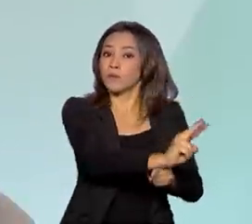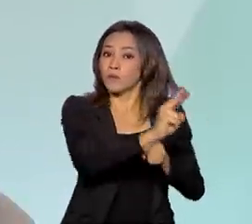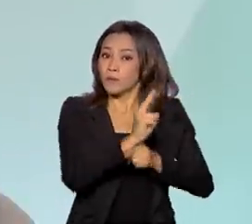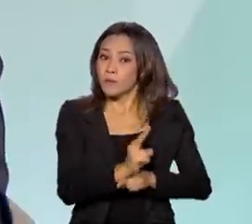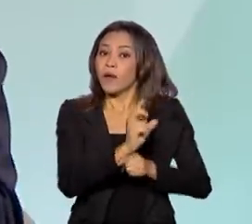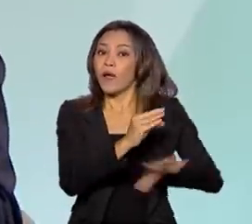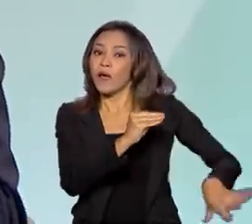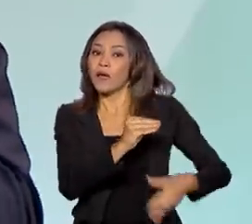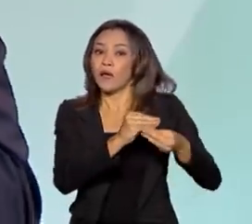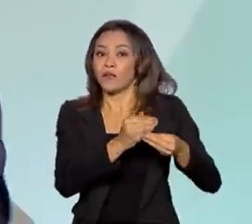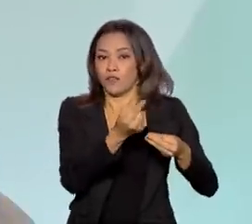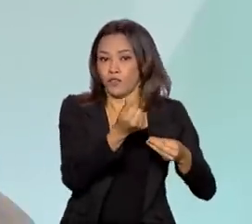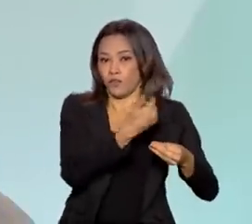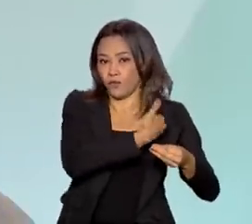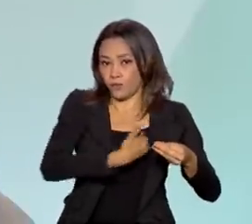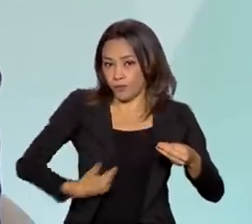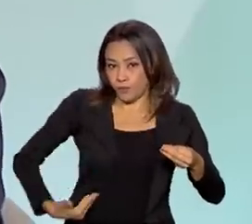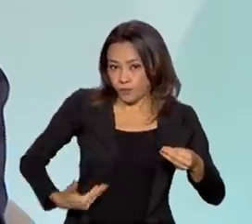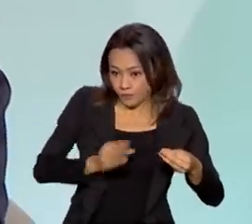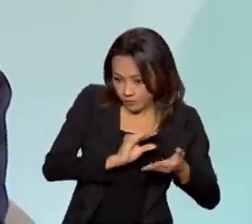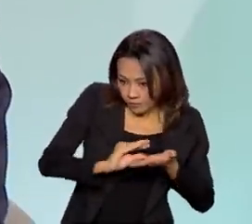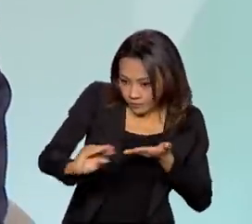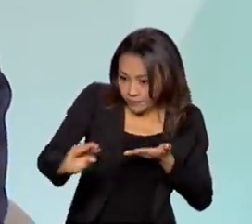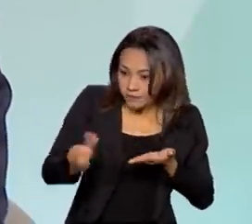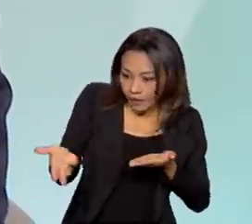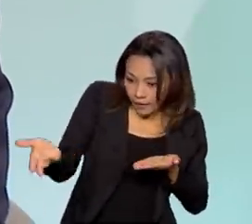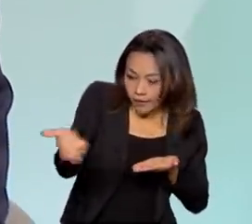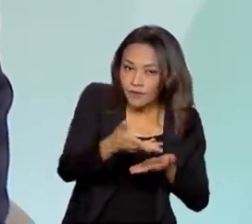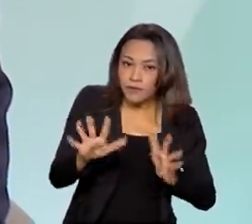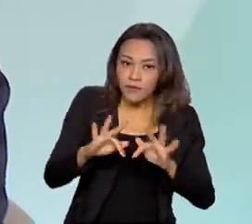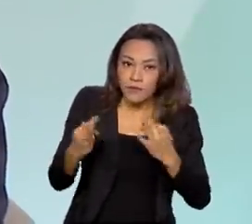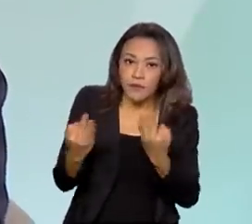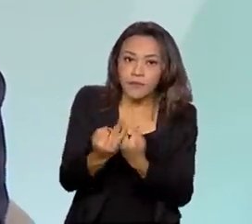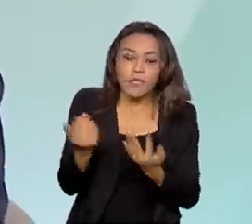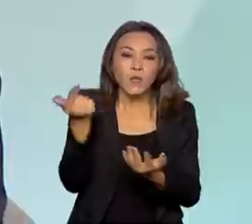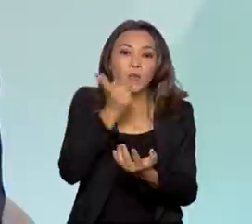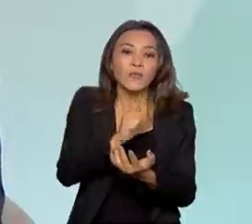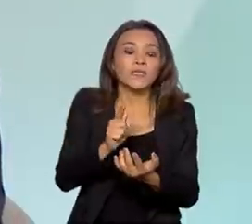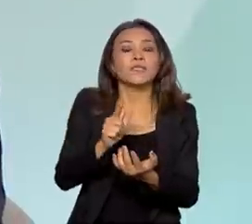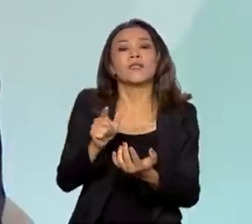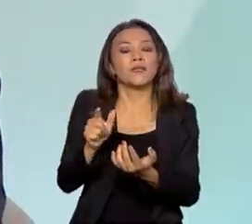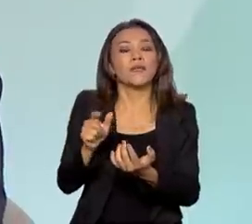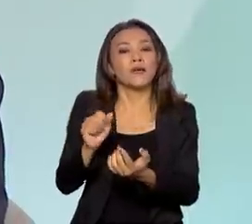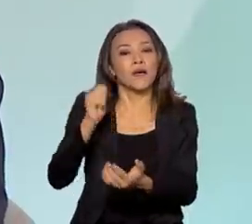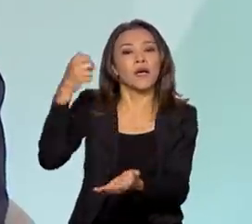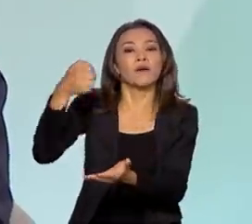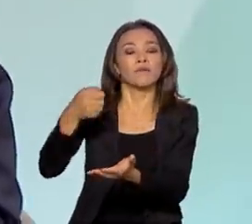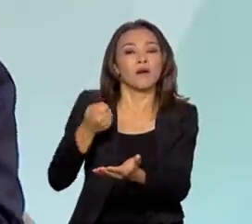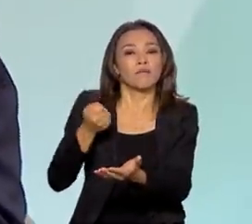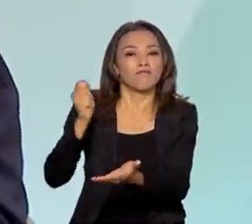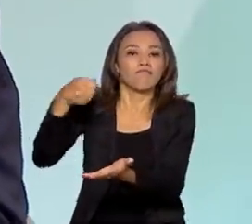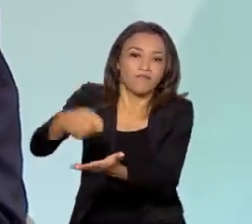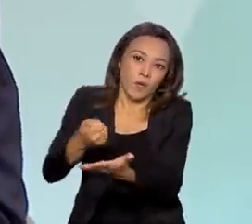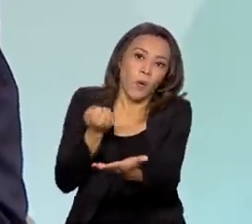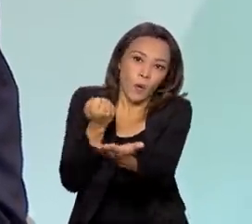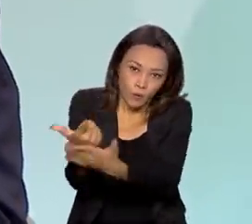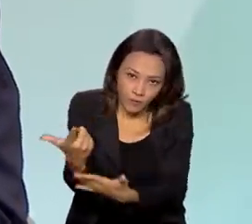subsídio que é destinado às famílias para ampliar a sua capacidade de compra, ok?